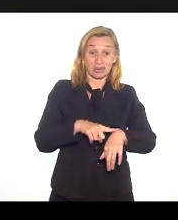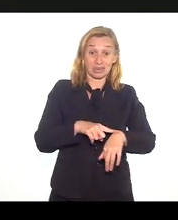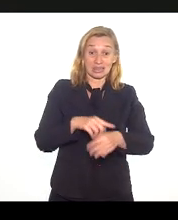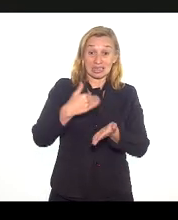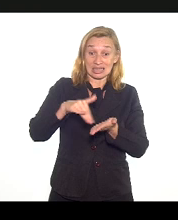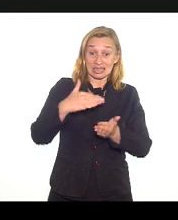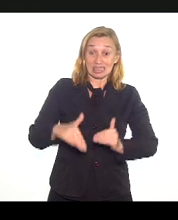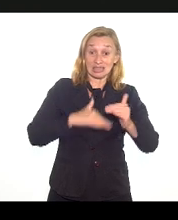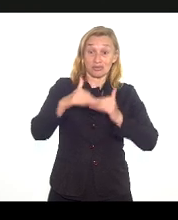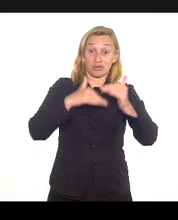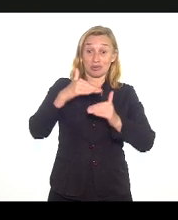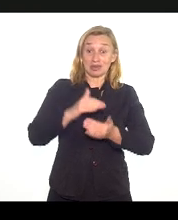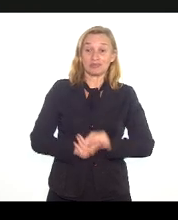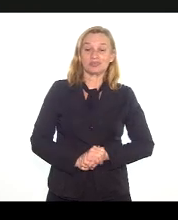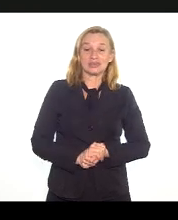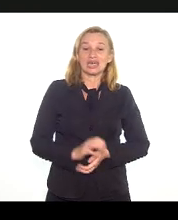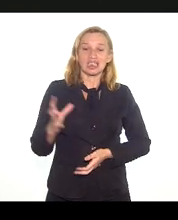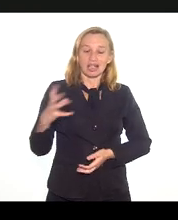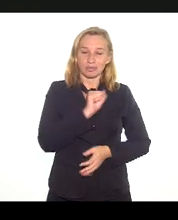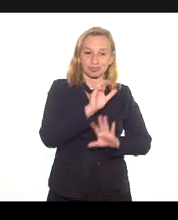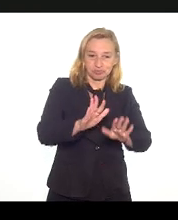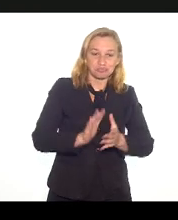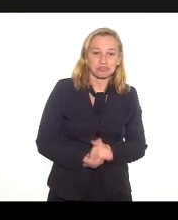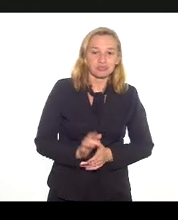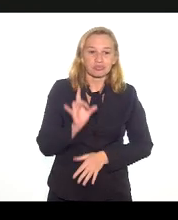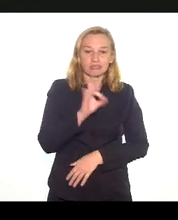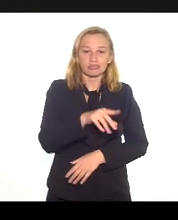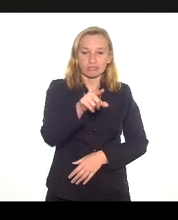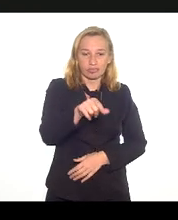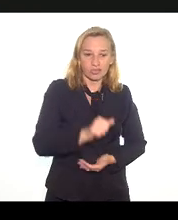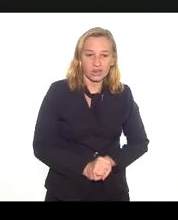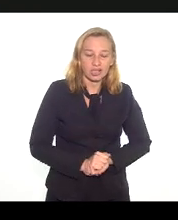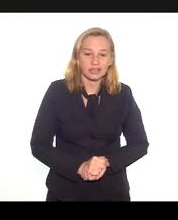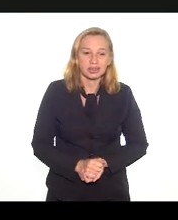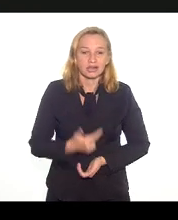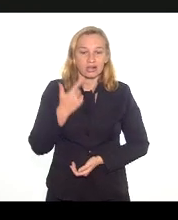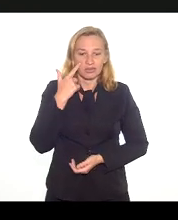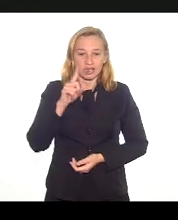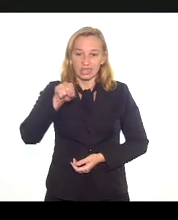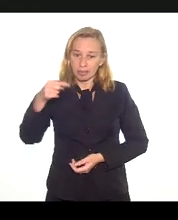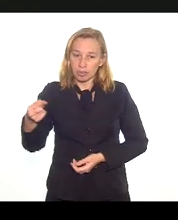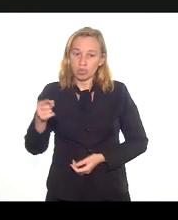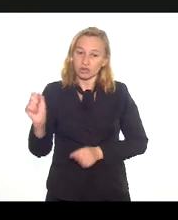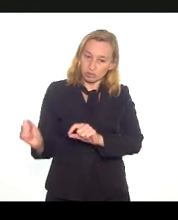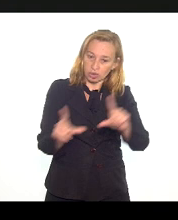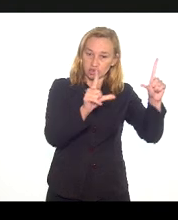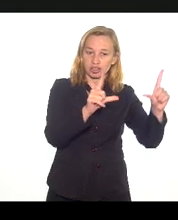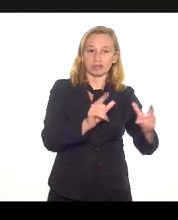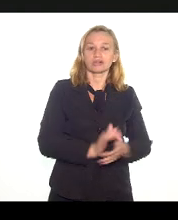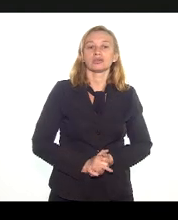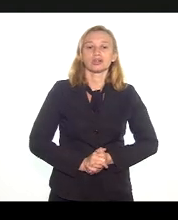Desenvolvimento Econômico. Claro. Bom, aí saúde também muito ruim, vocês vão poder ver depois, pode ir.